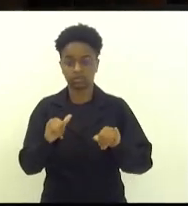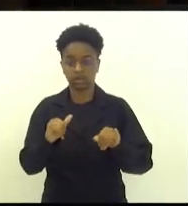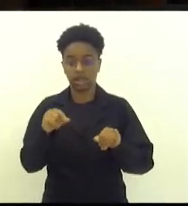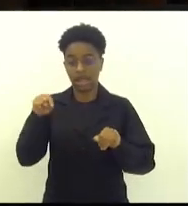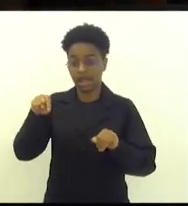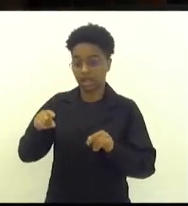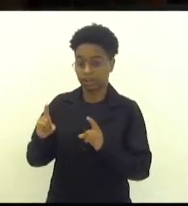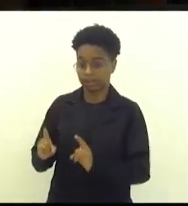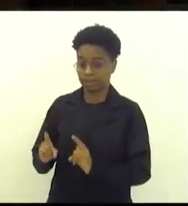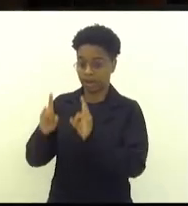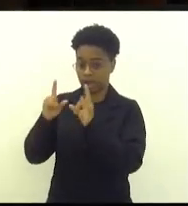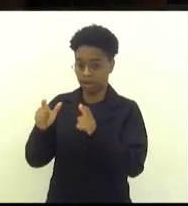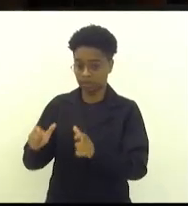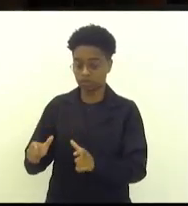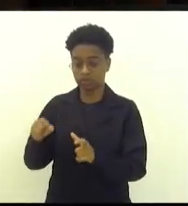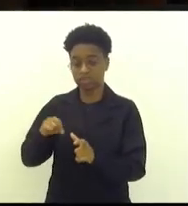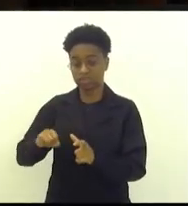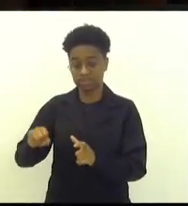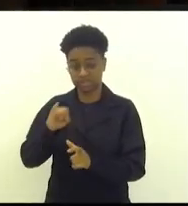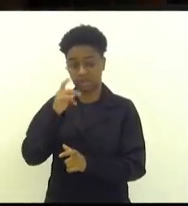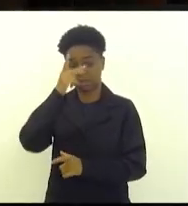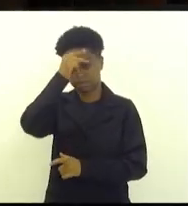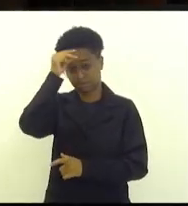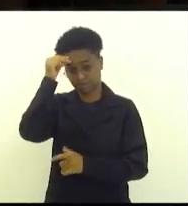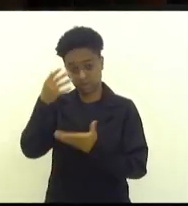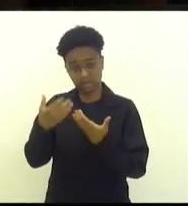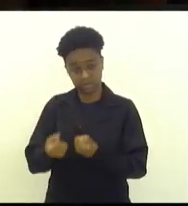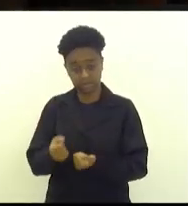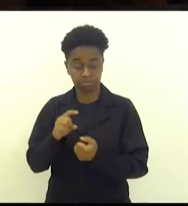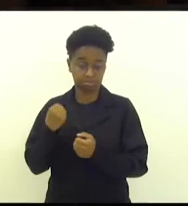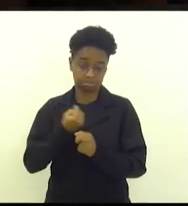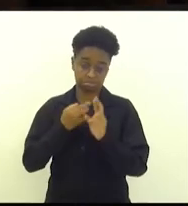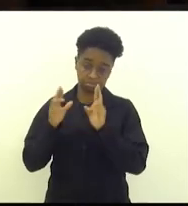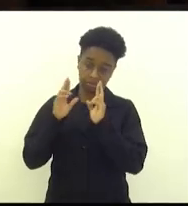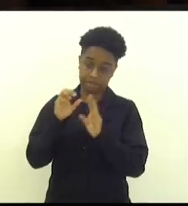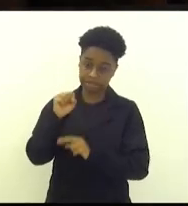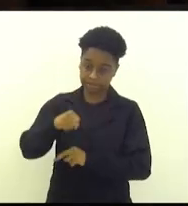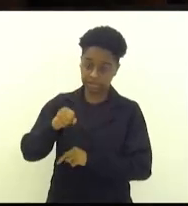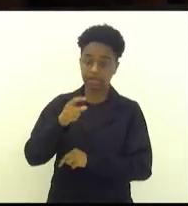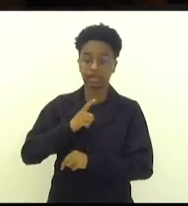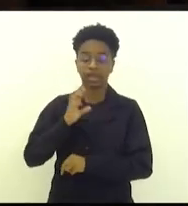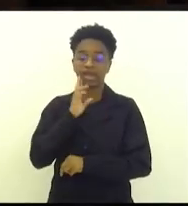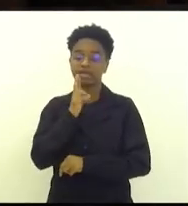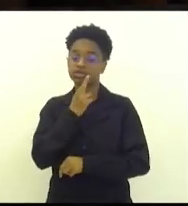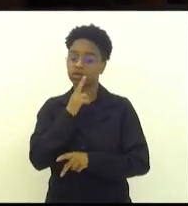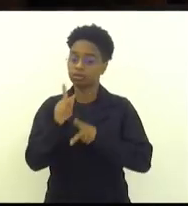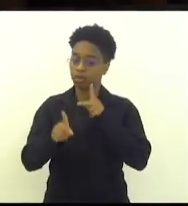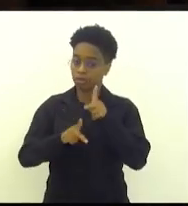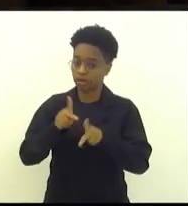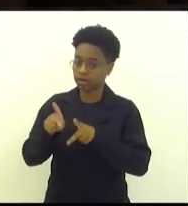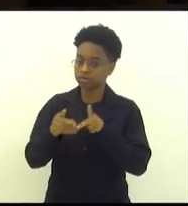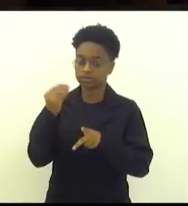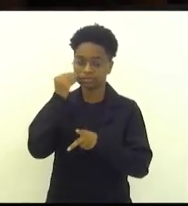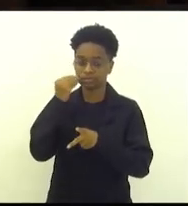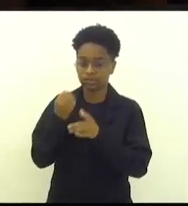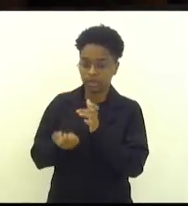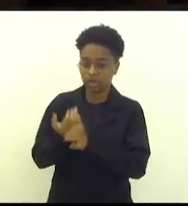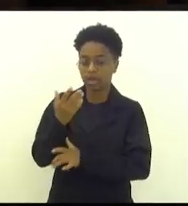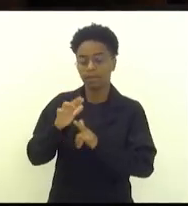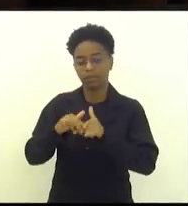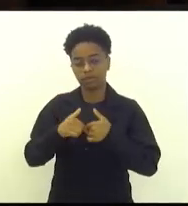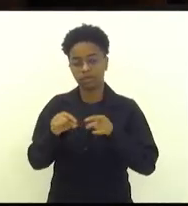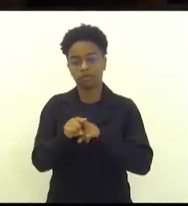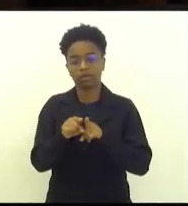prédio, se a prefeitura assim acolher, e a gente espera que sim, o restaurante do povo, também através da FaiTec, a escola de